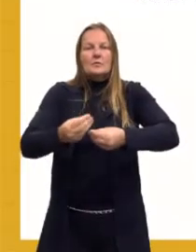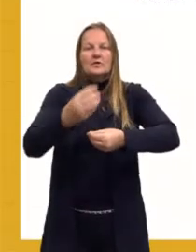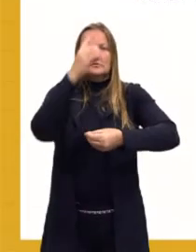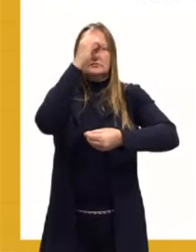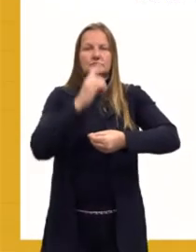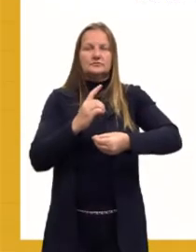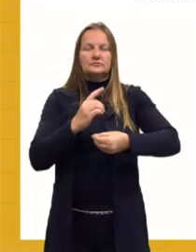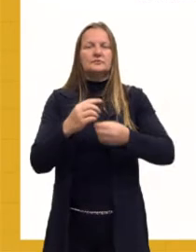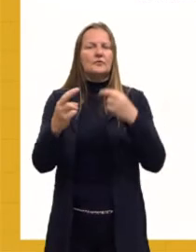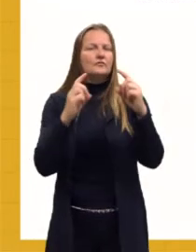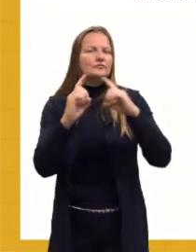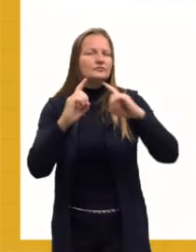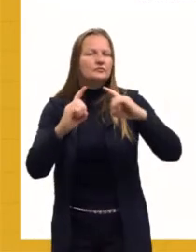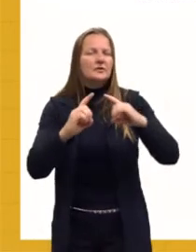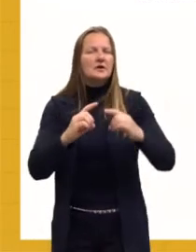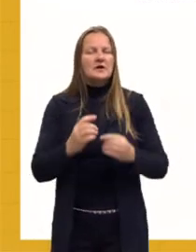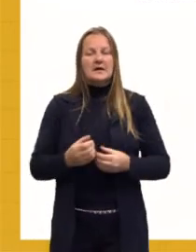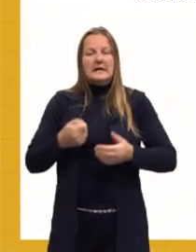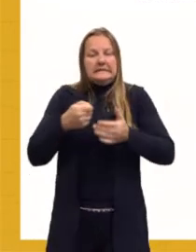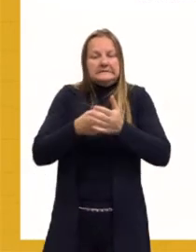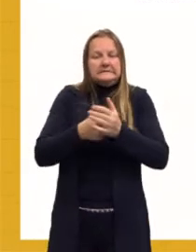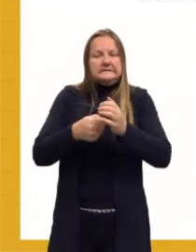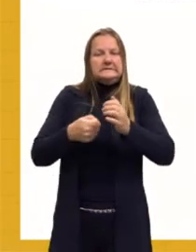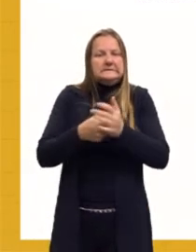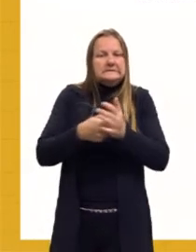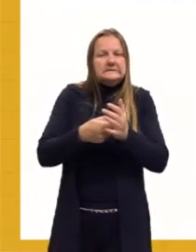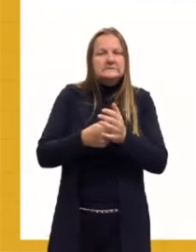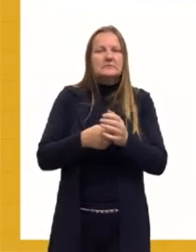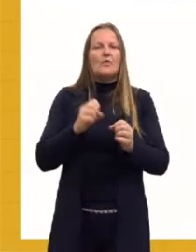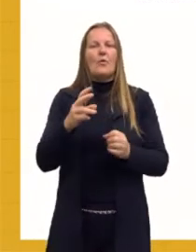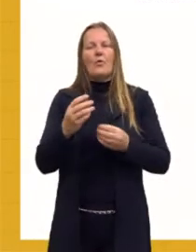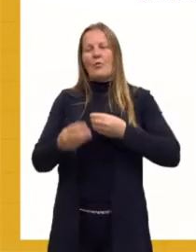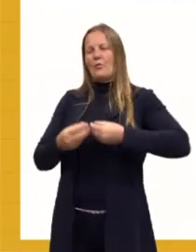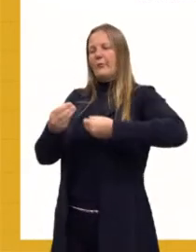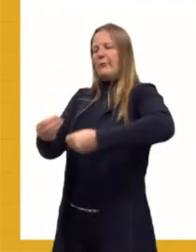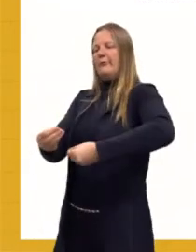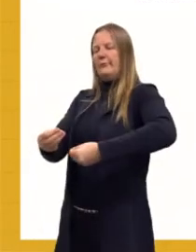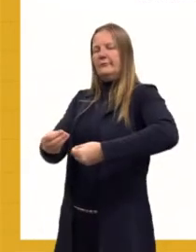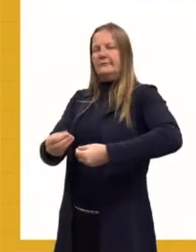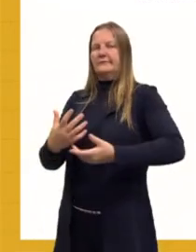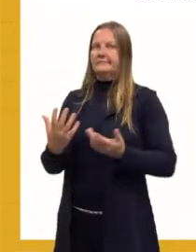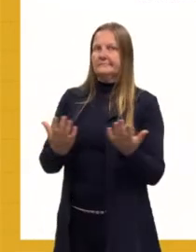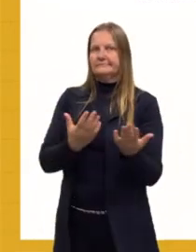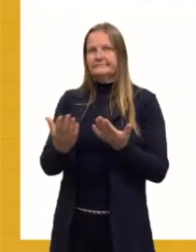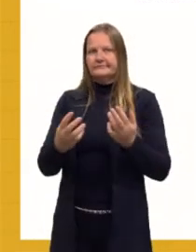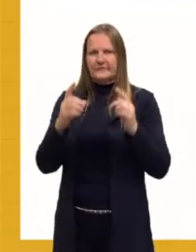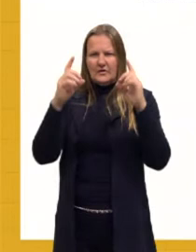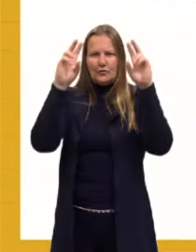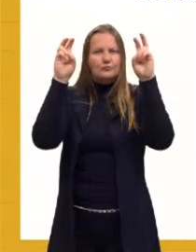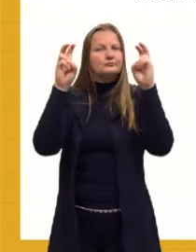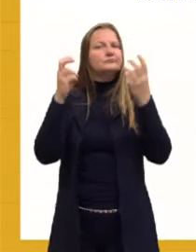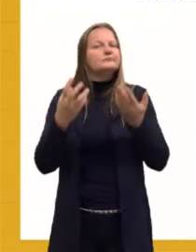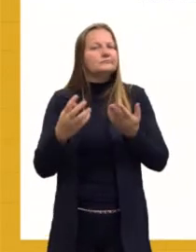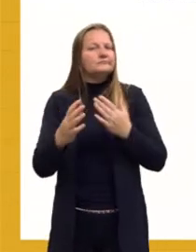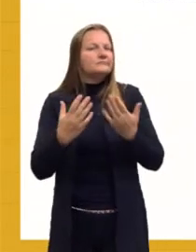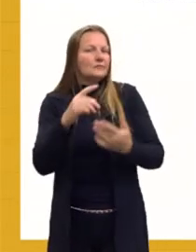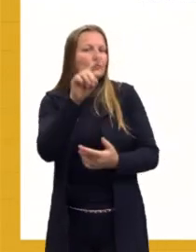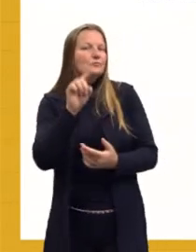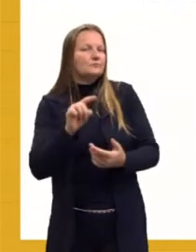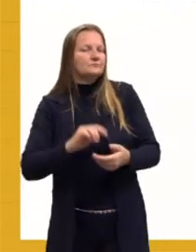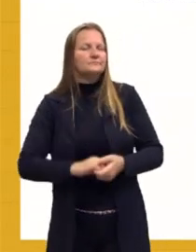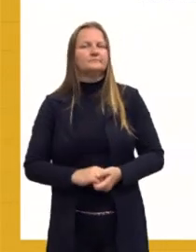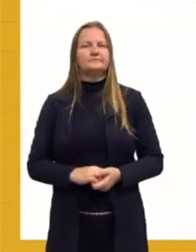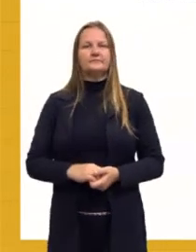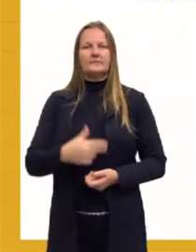essa discussão. Esses direitos foram conquistados pelos trabalhadores ou foram dados pelo Getúlio. Só que o Getúlio, ele